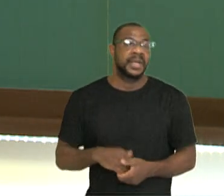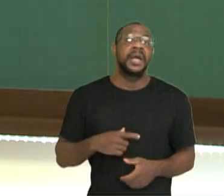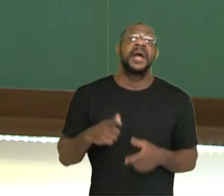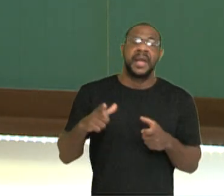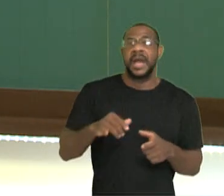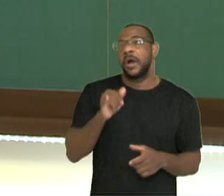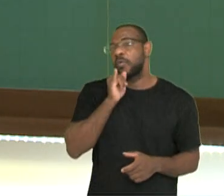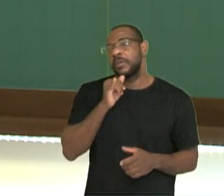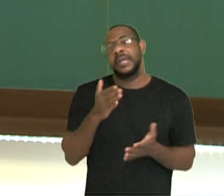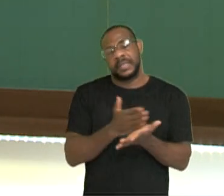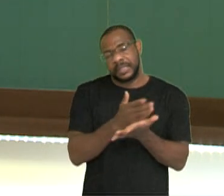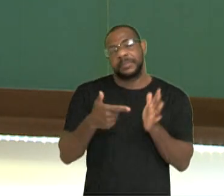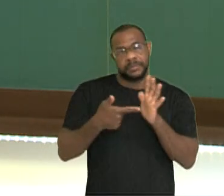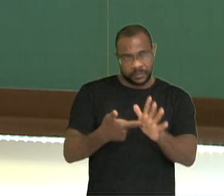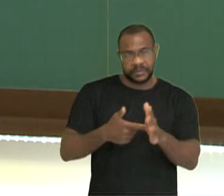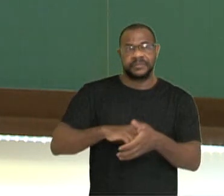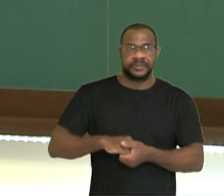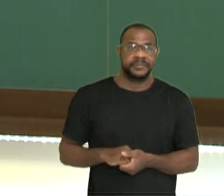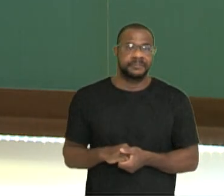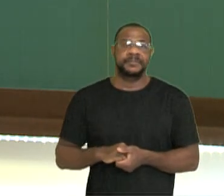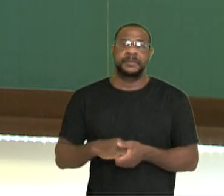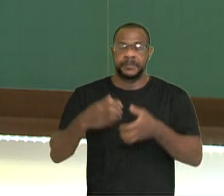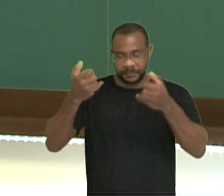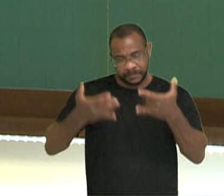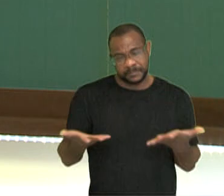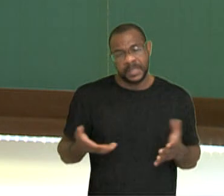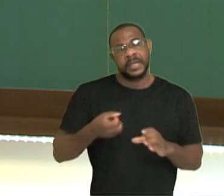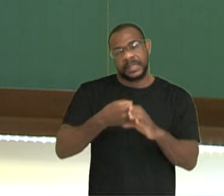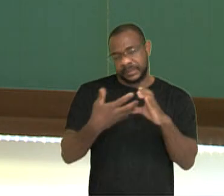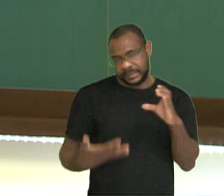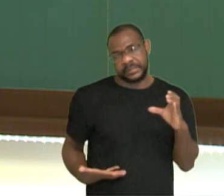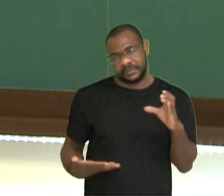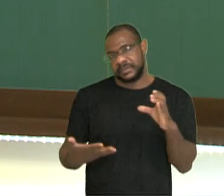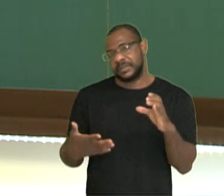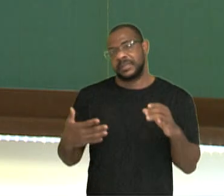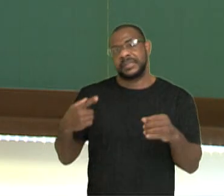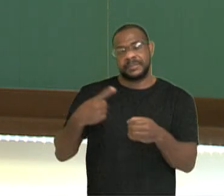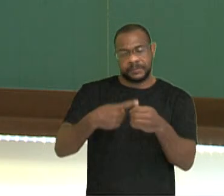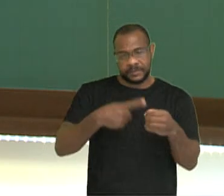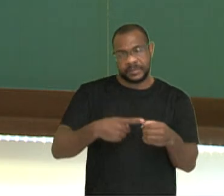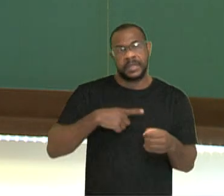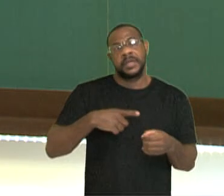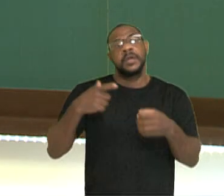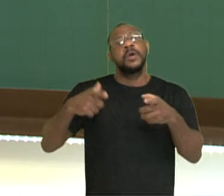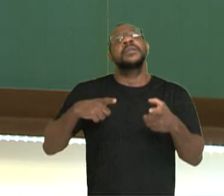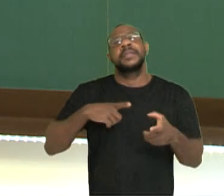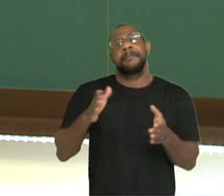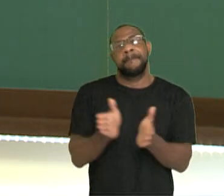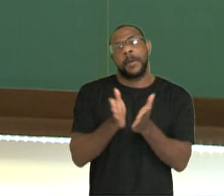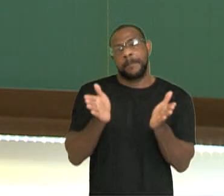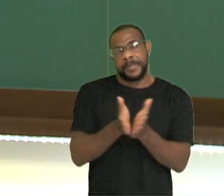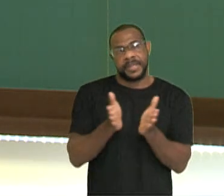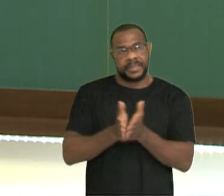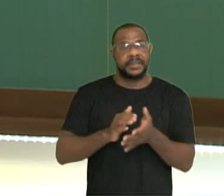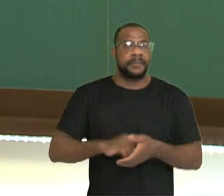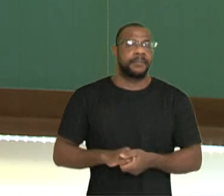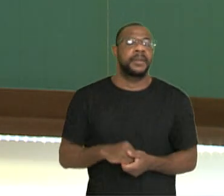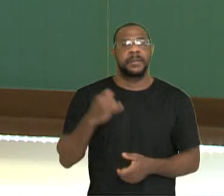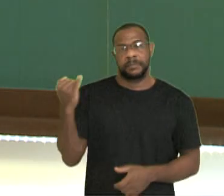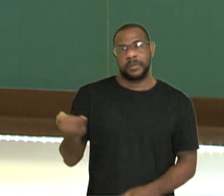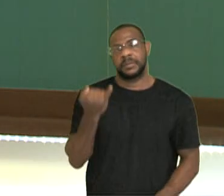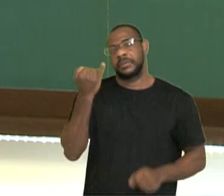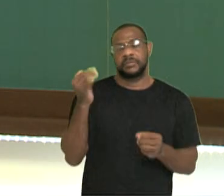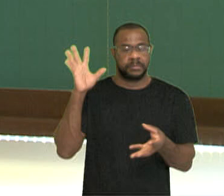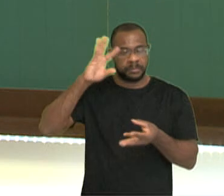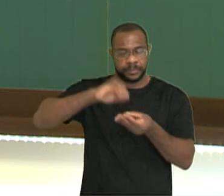alguns exemplos ali que nós podemos citar dessas características da pobreza. Importante a gente retomar esse